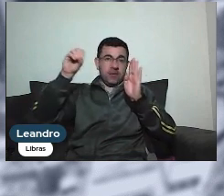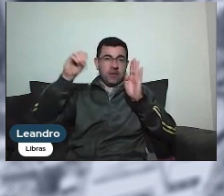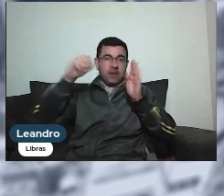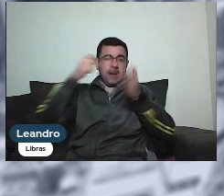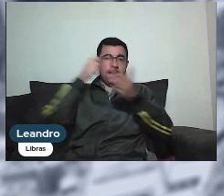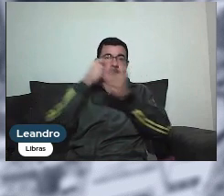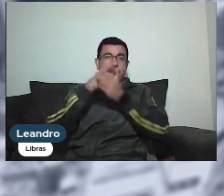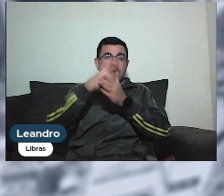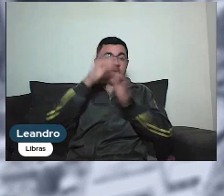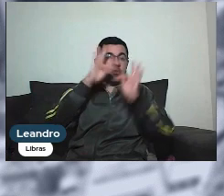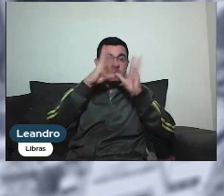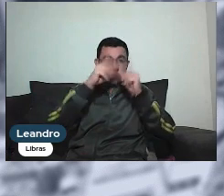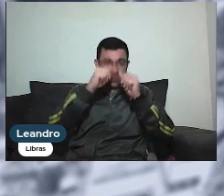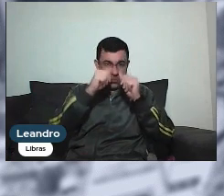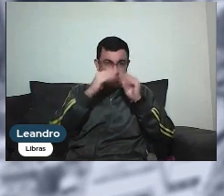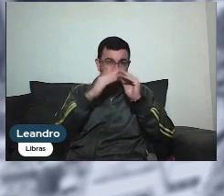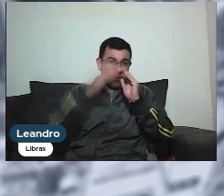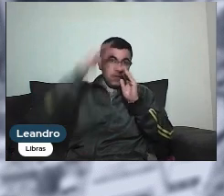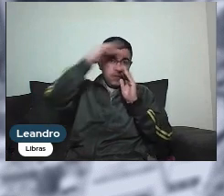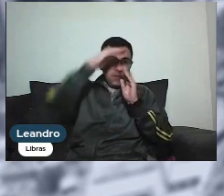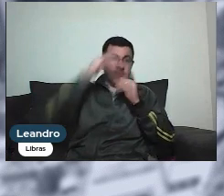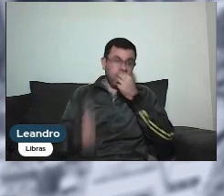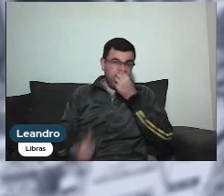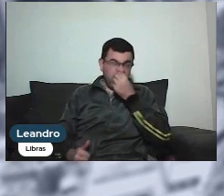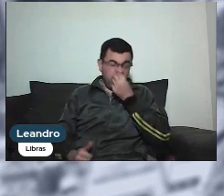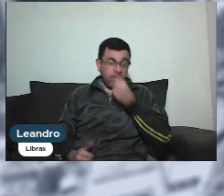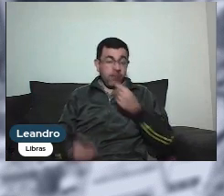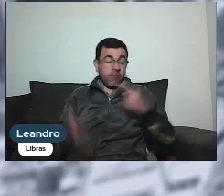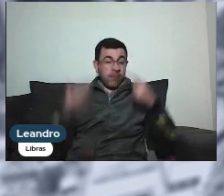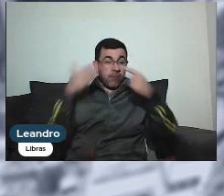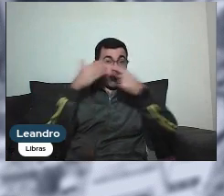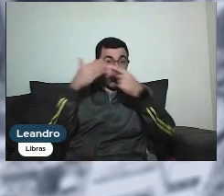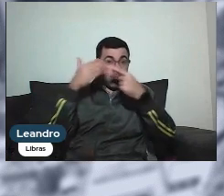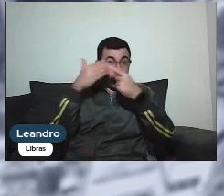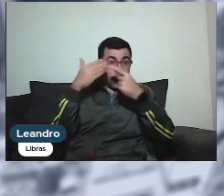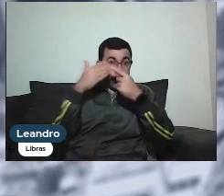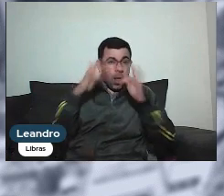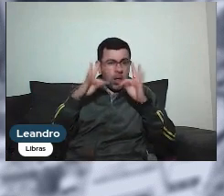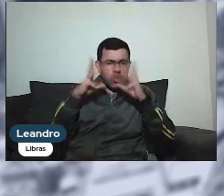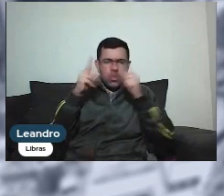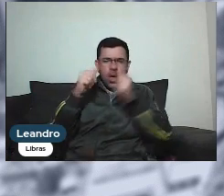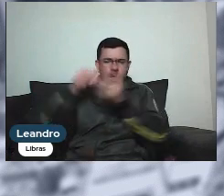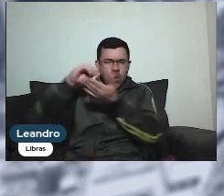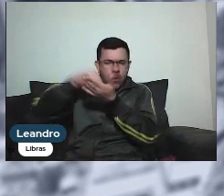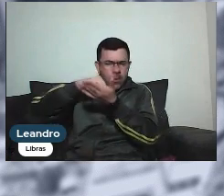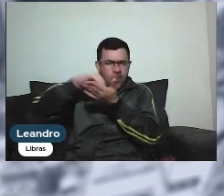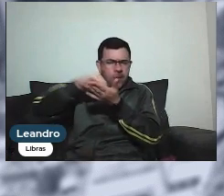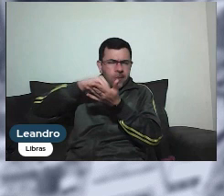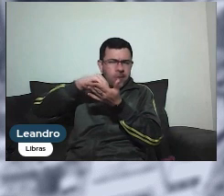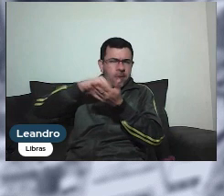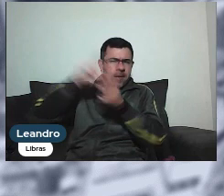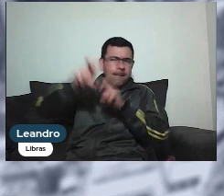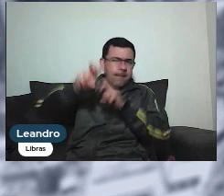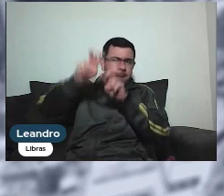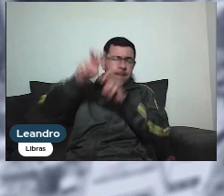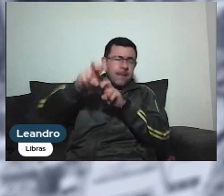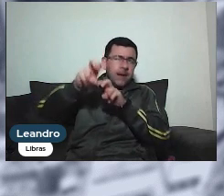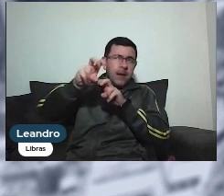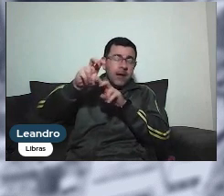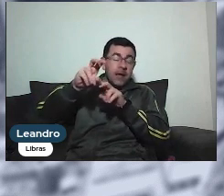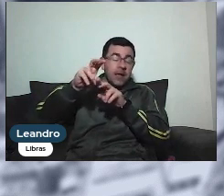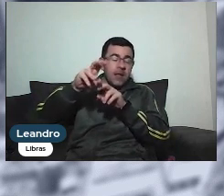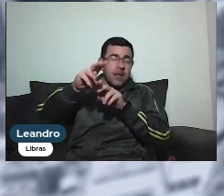integral. Então, essa é a proposta que todos os secretários do Brasil inteiro já estão